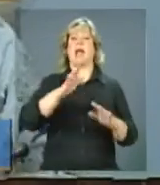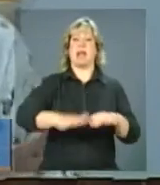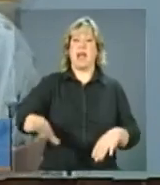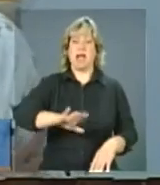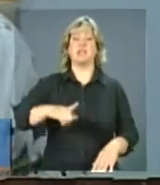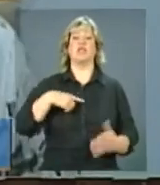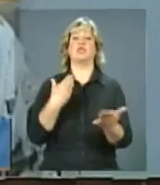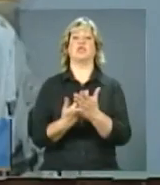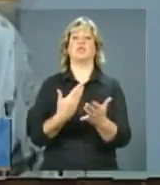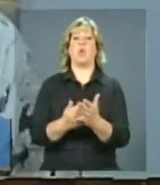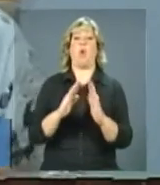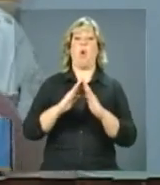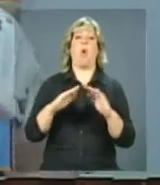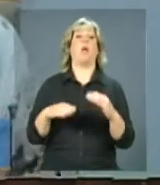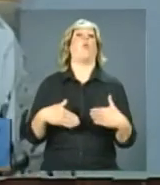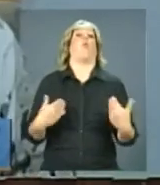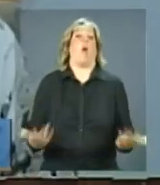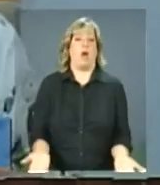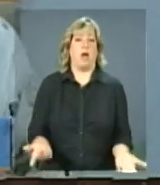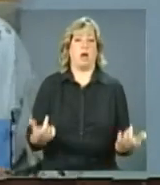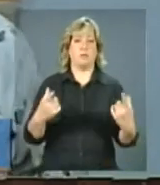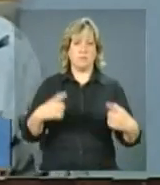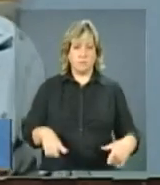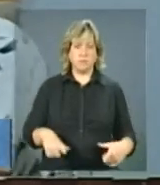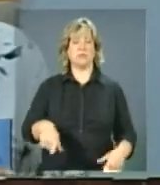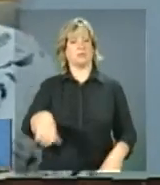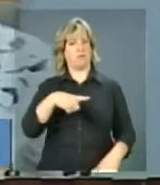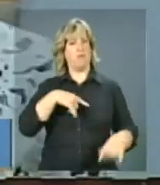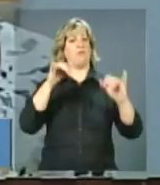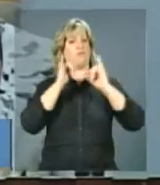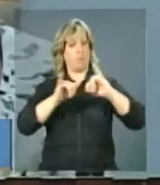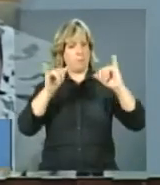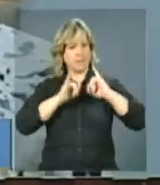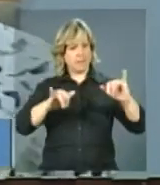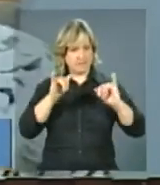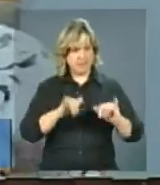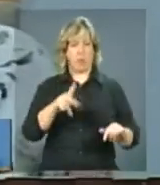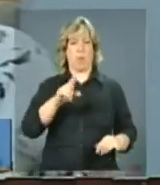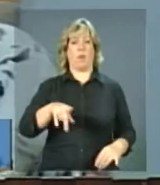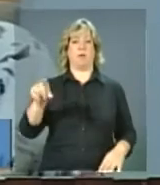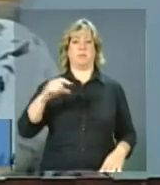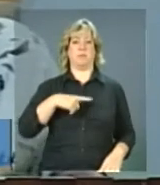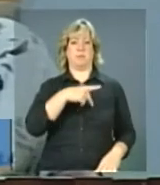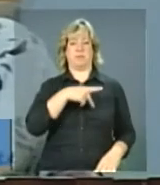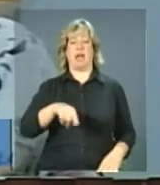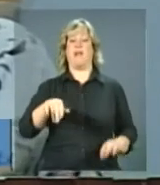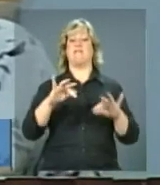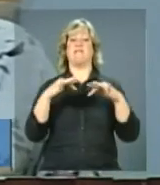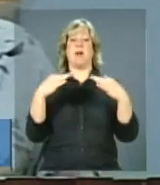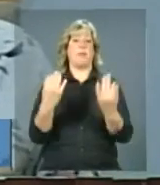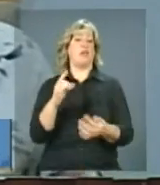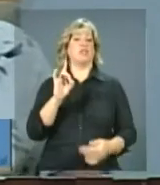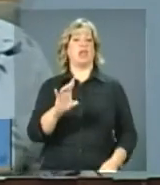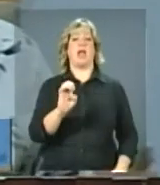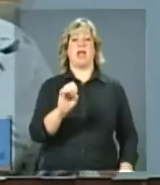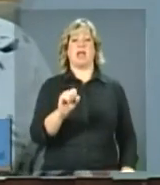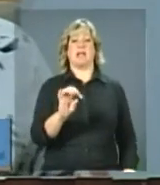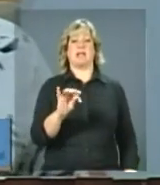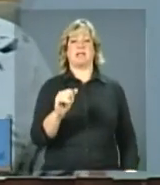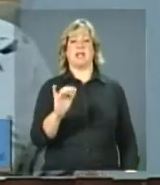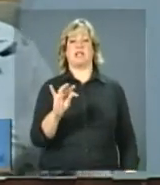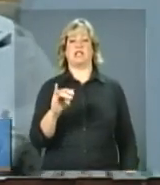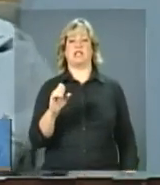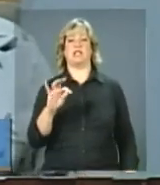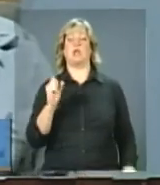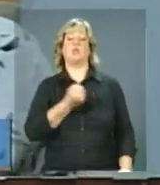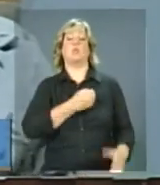Tudo isso organiza informações sobre cada uma das famílias, como a presidente disse, as famílias não são uma estatística para a gente. Por que elas não